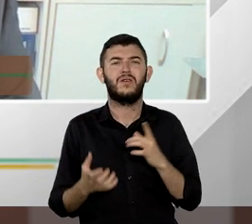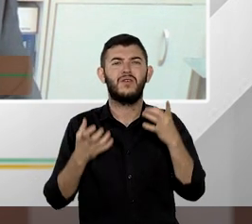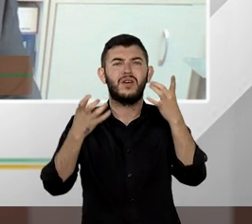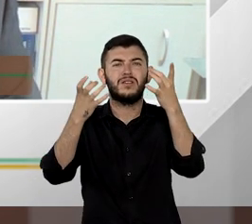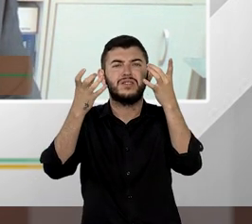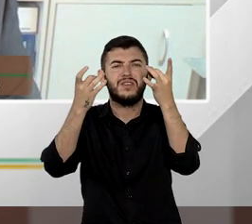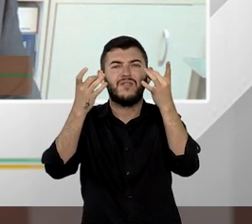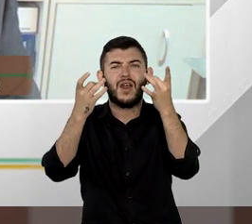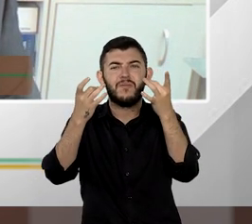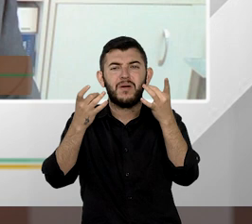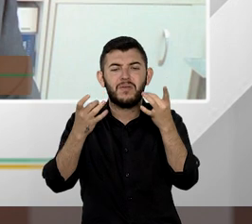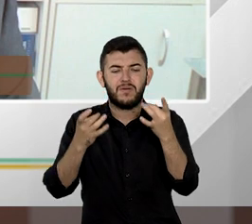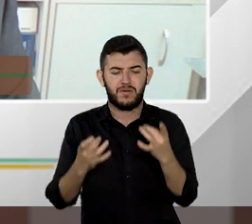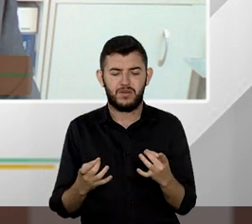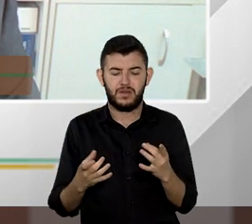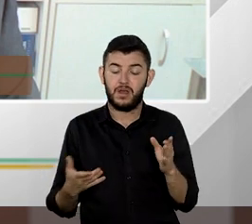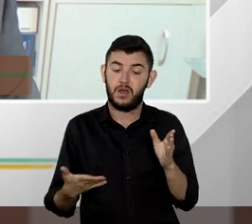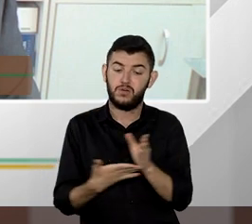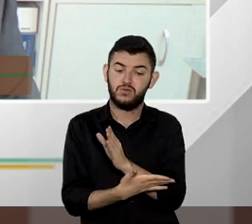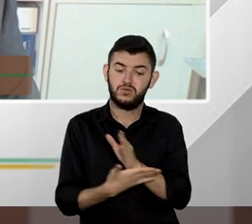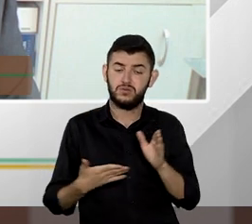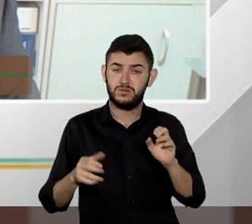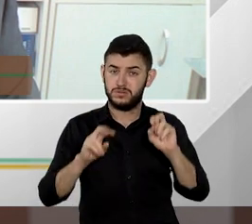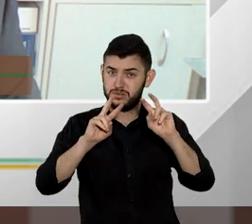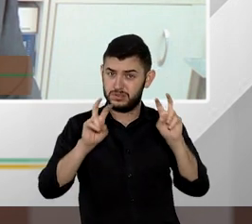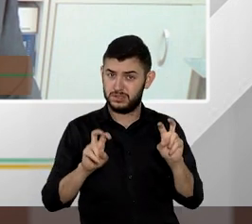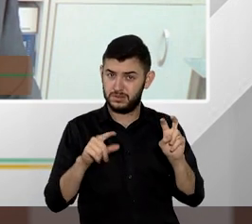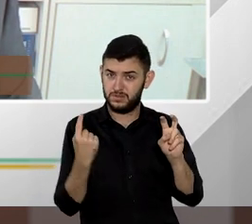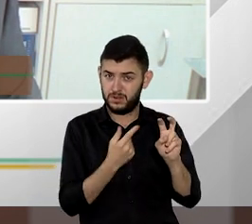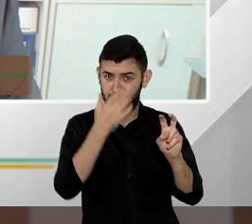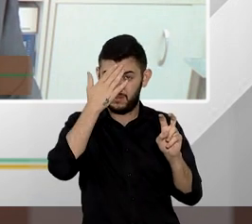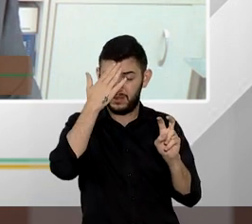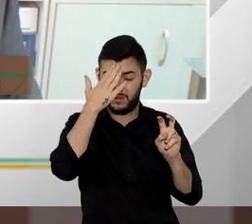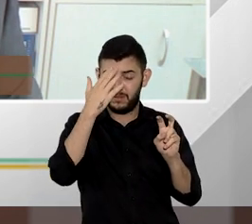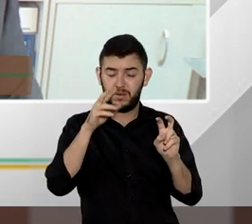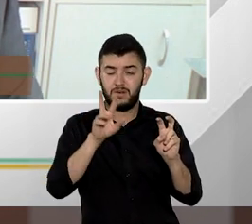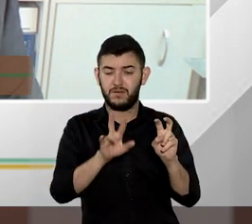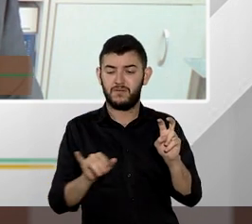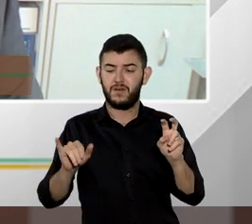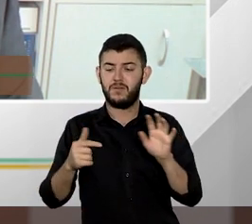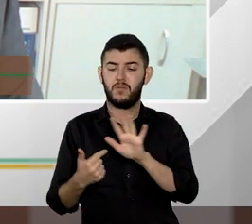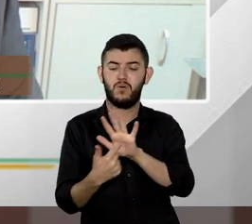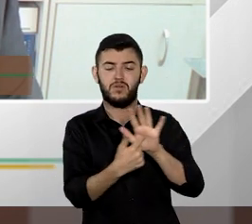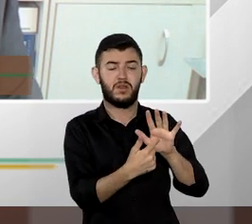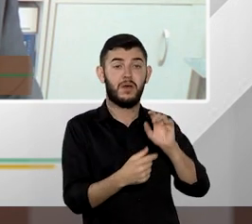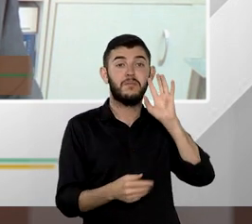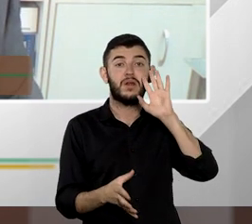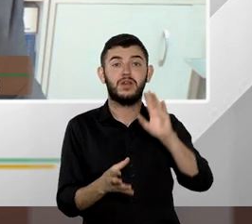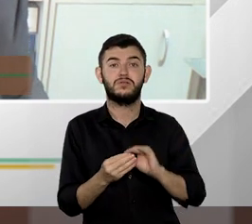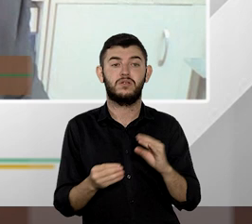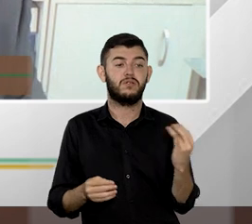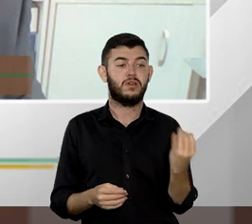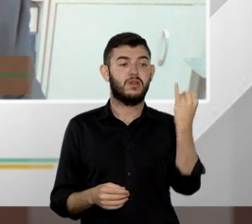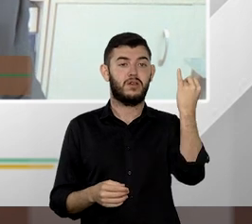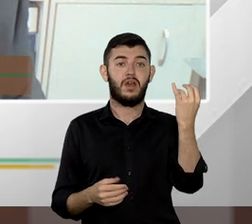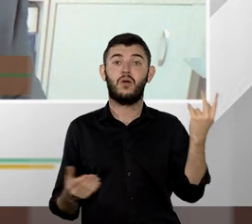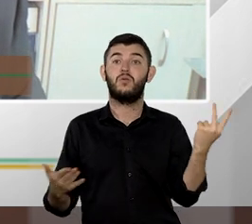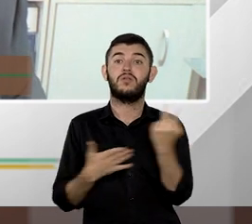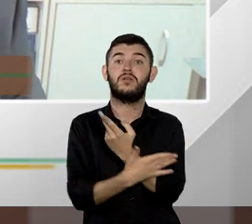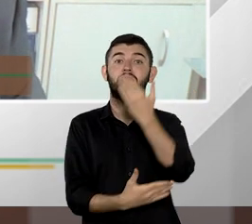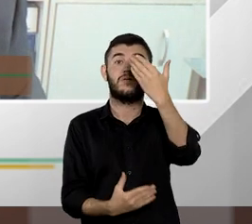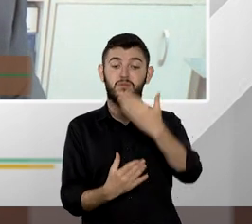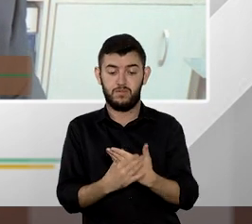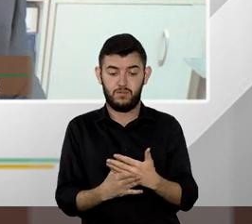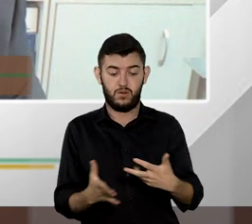de alguns temas em que haverá necessariamente presunção de relevância que é o que acontece nas ações penais